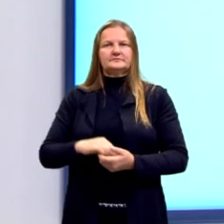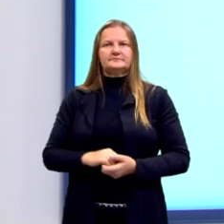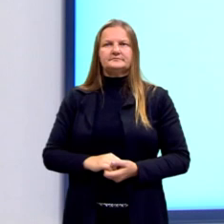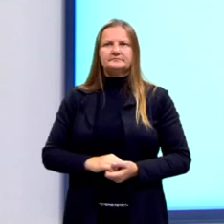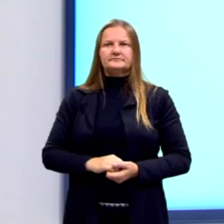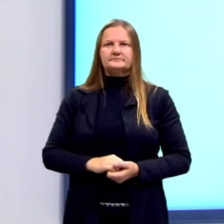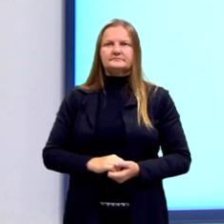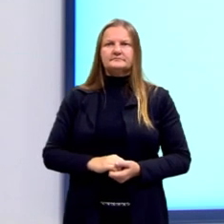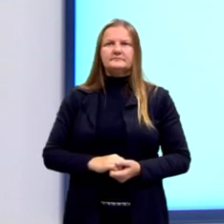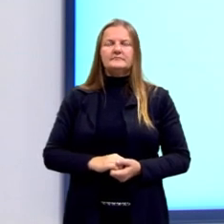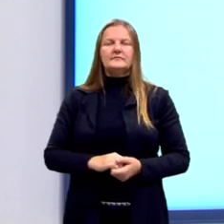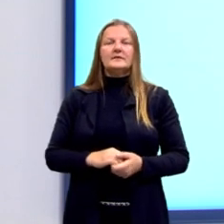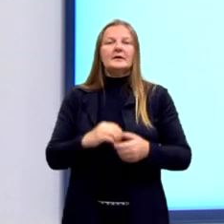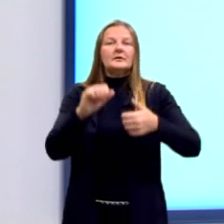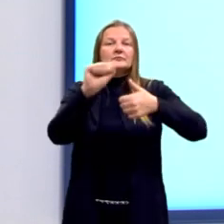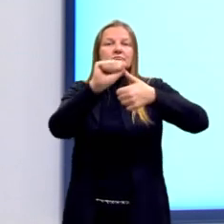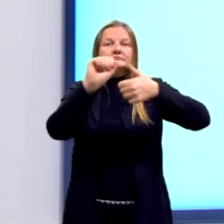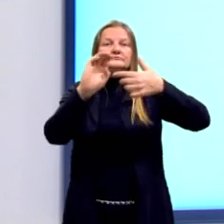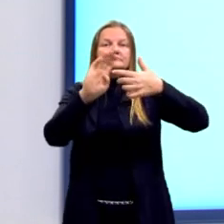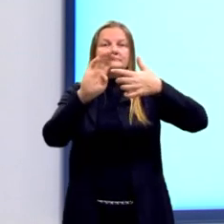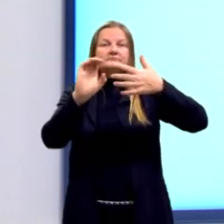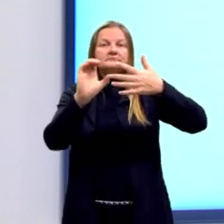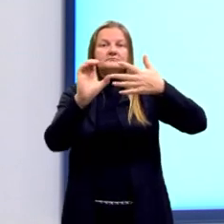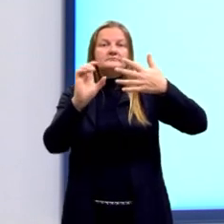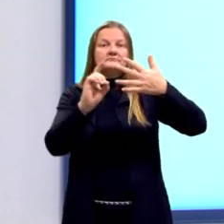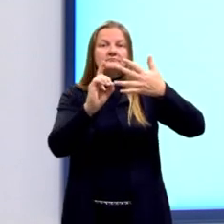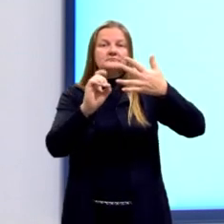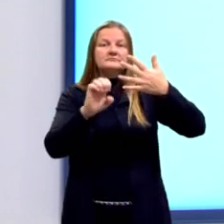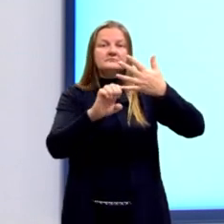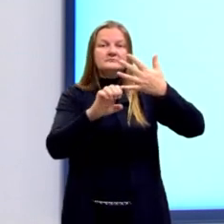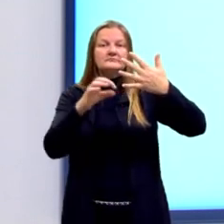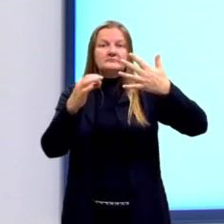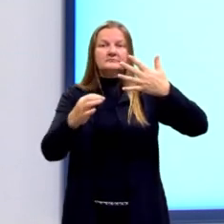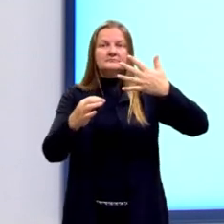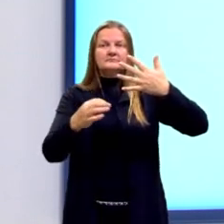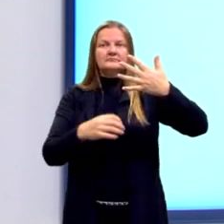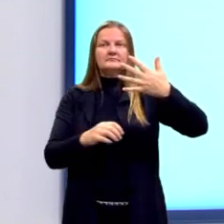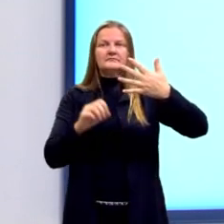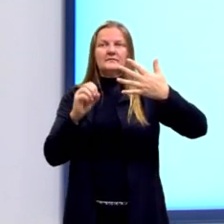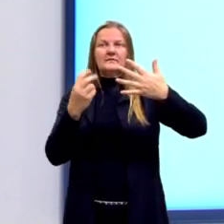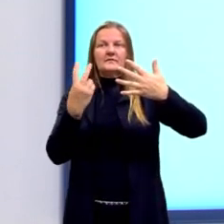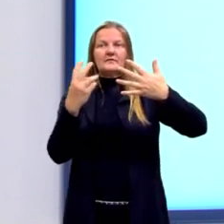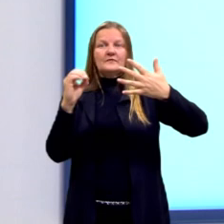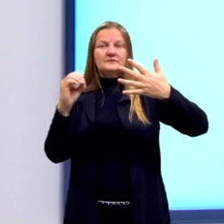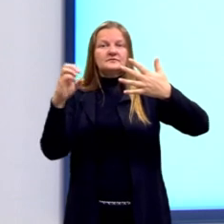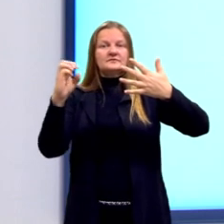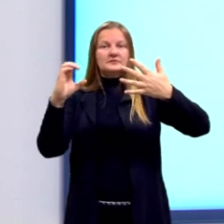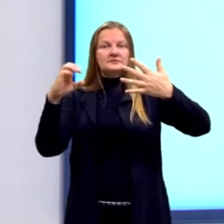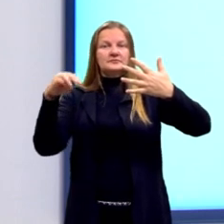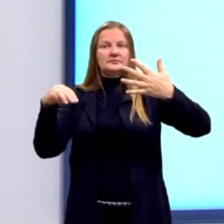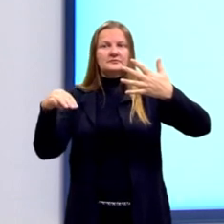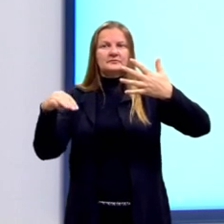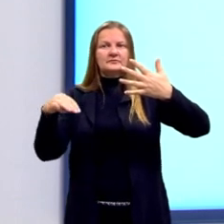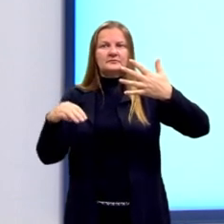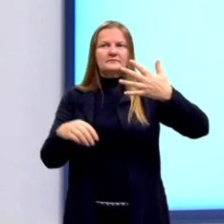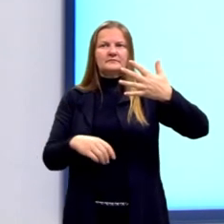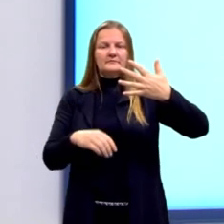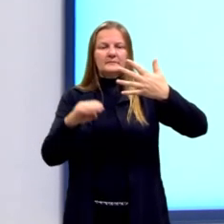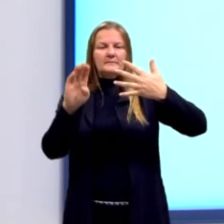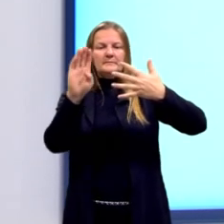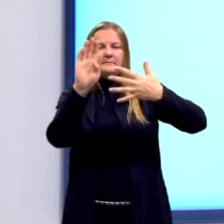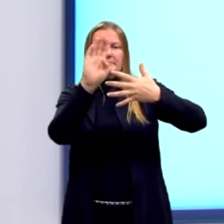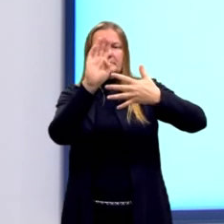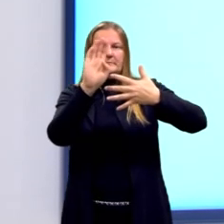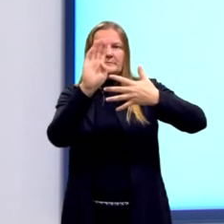Lá nas nossas alternativas, então, a resposta correta de 20 centímetros seria a letra B.